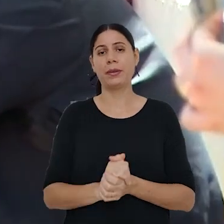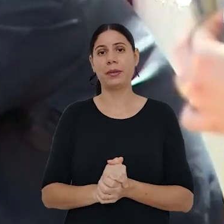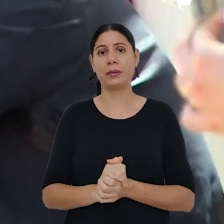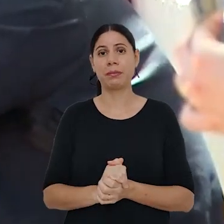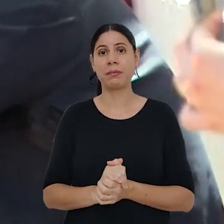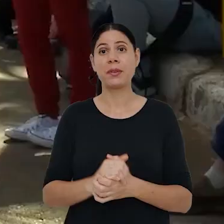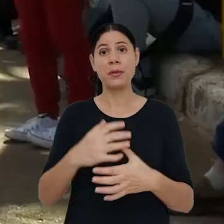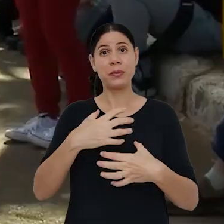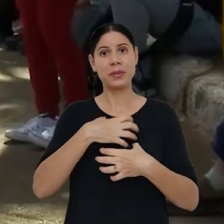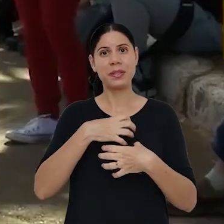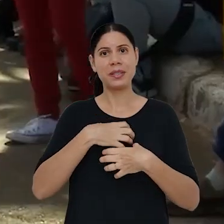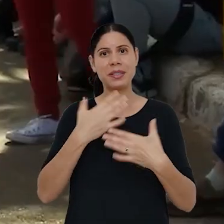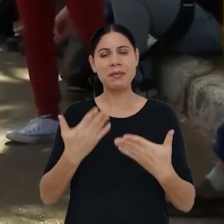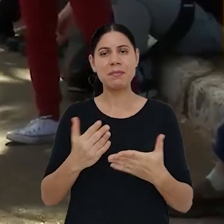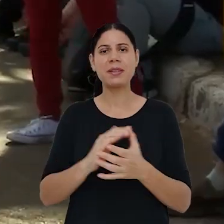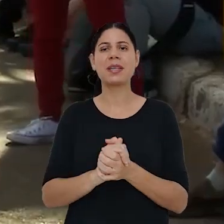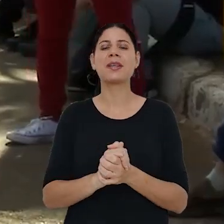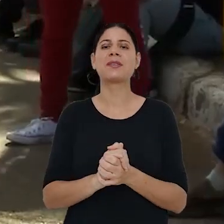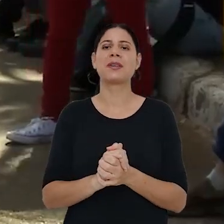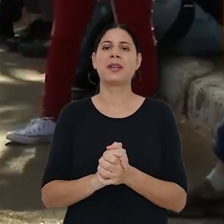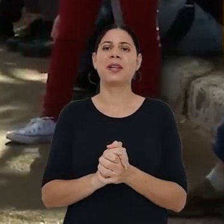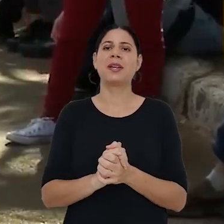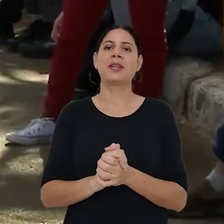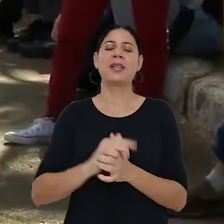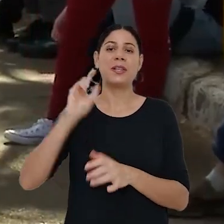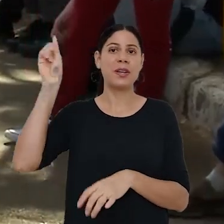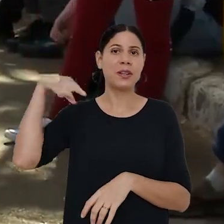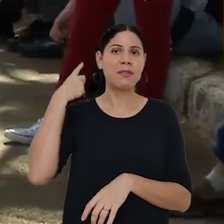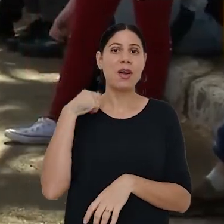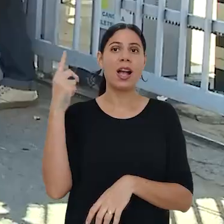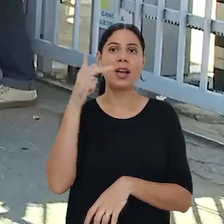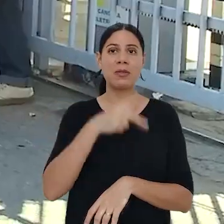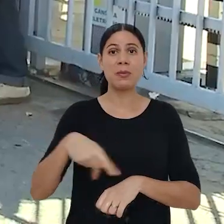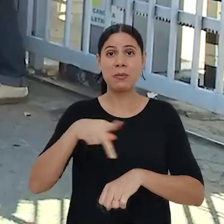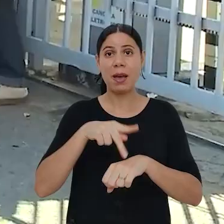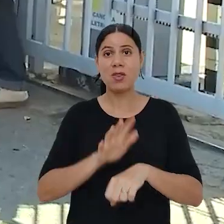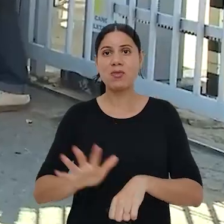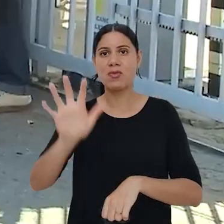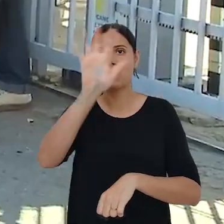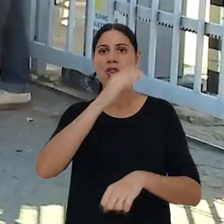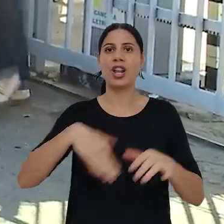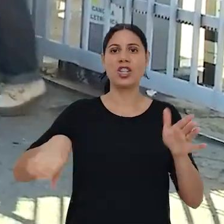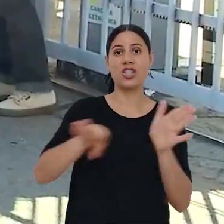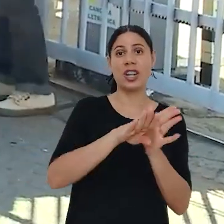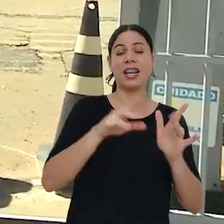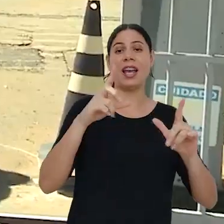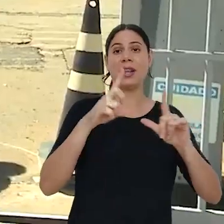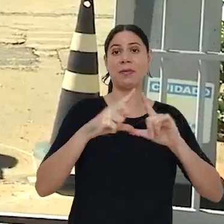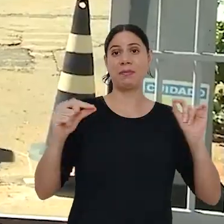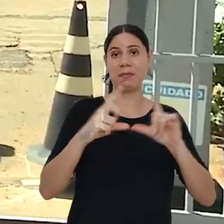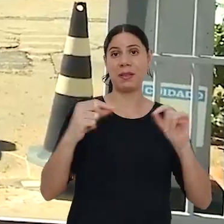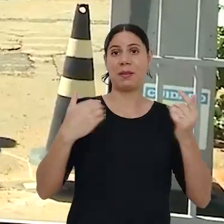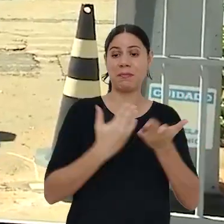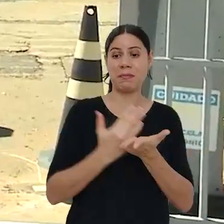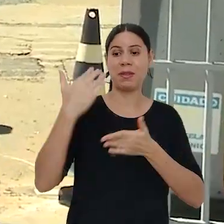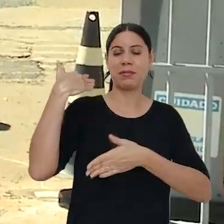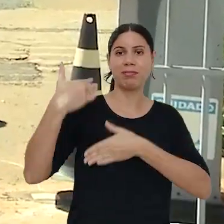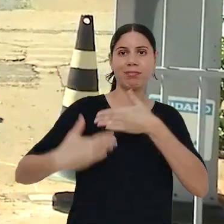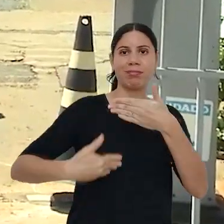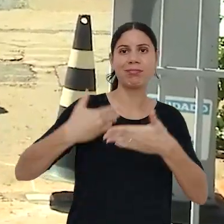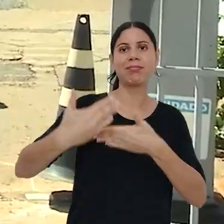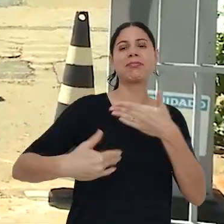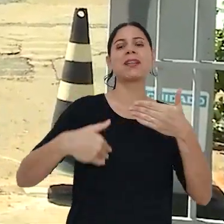com esses sentimentos que bacharéis em direito de vários pontos do país desembarcaram na capital federal para dar os primeiros